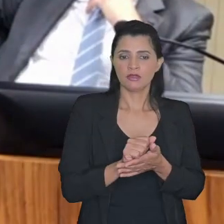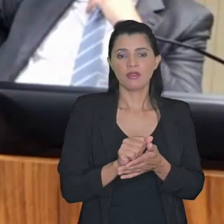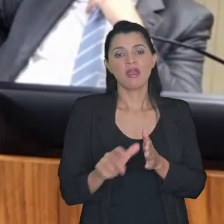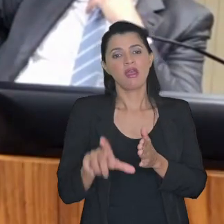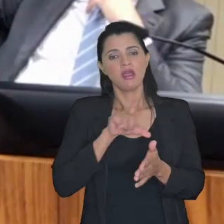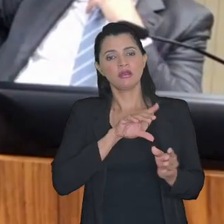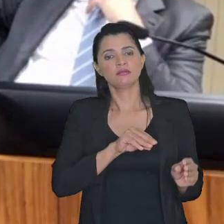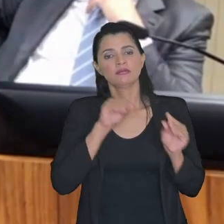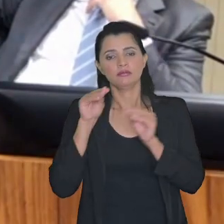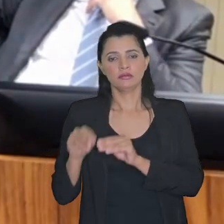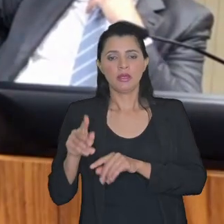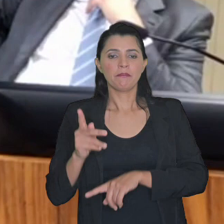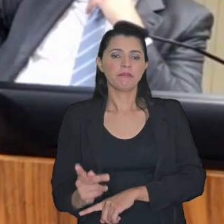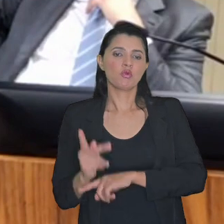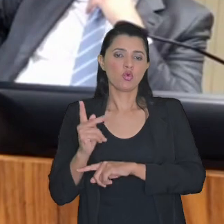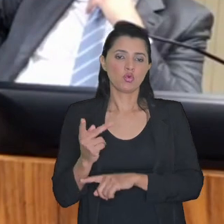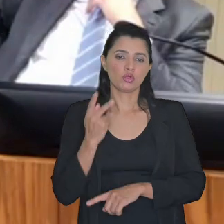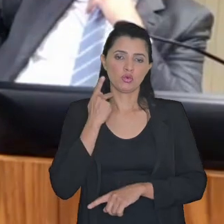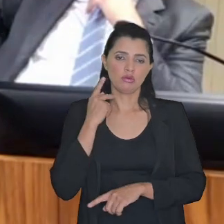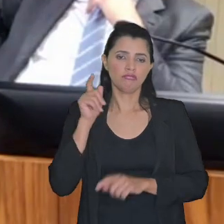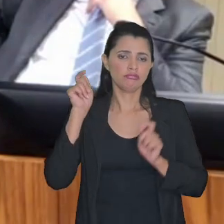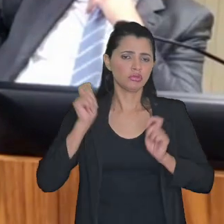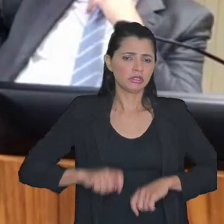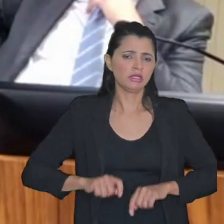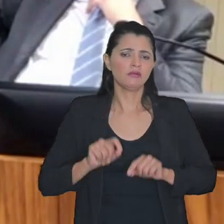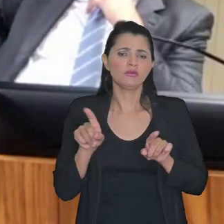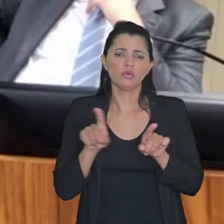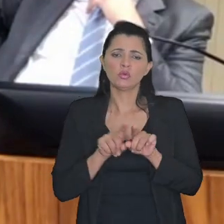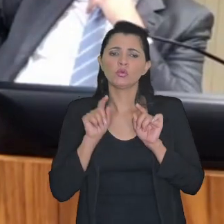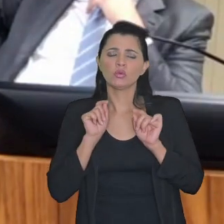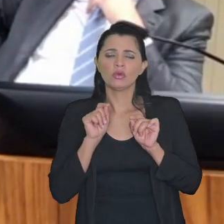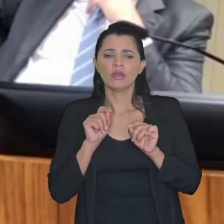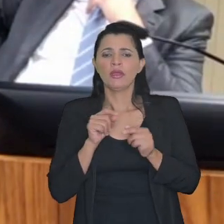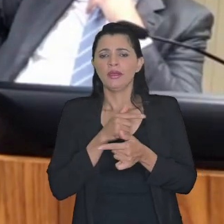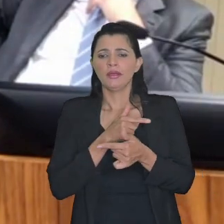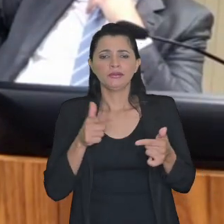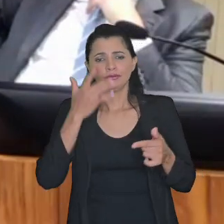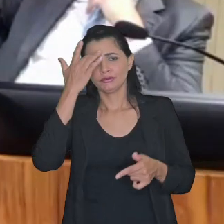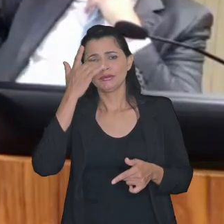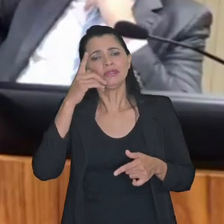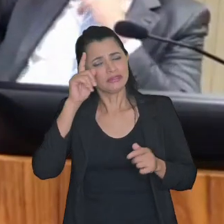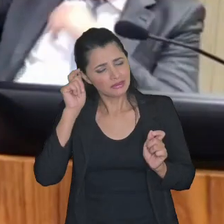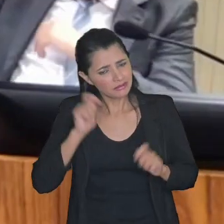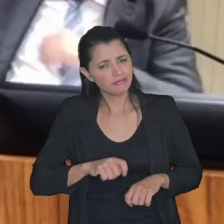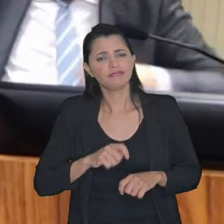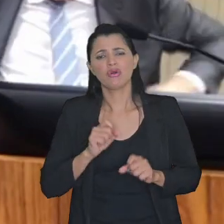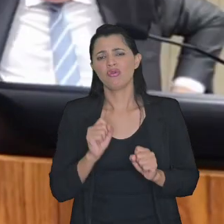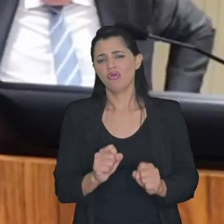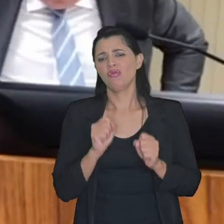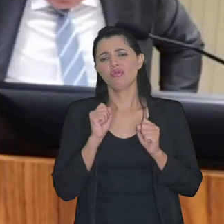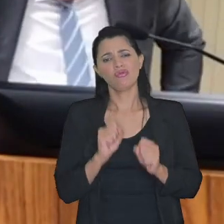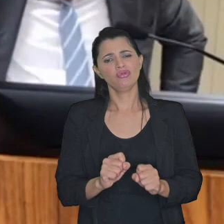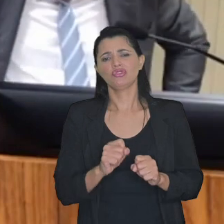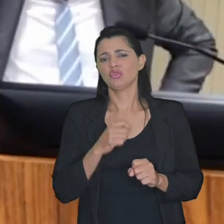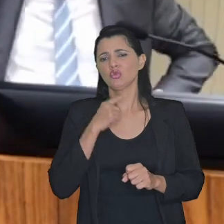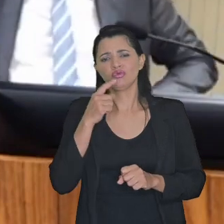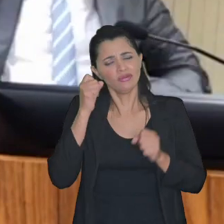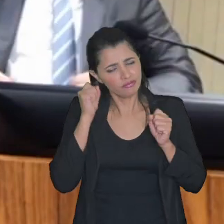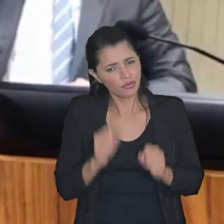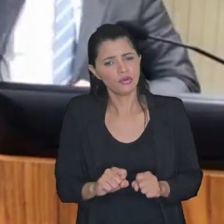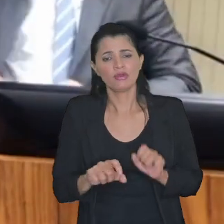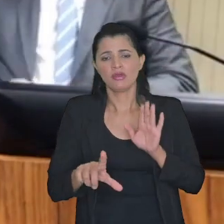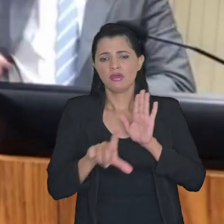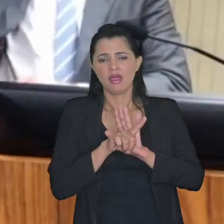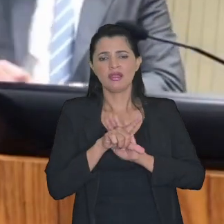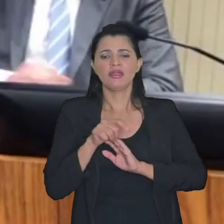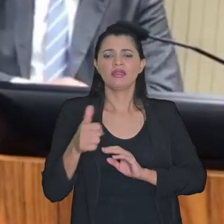encaminhado para a Procuradoria é possível não temos a menor dúvida de que isso é possível não é a